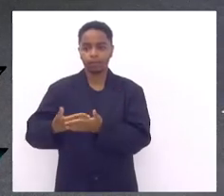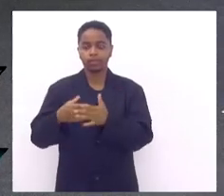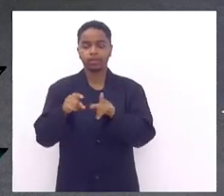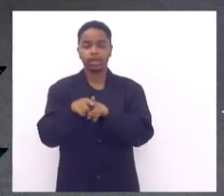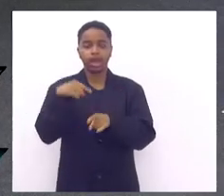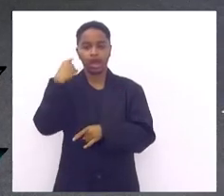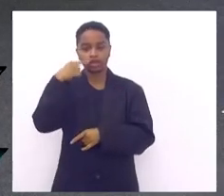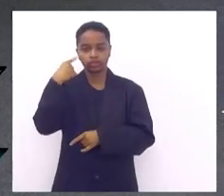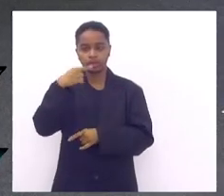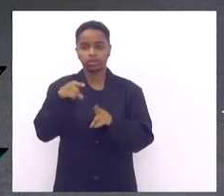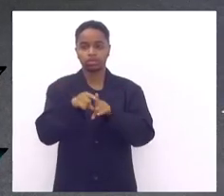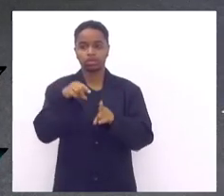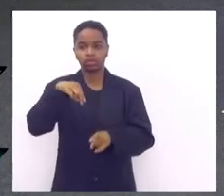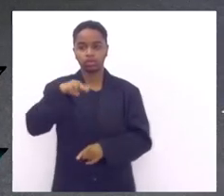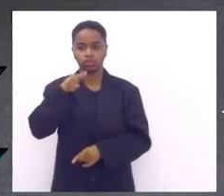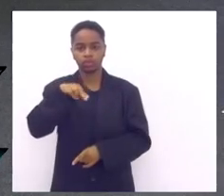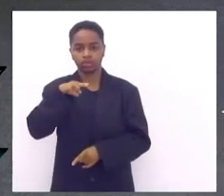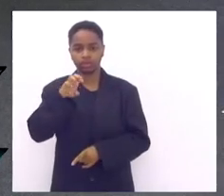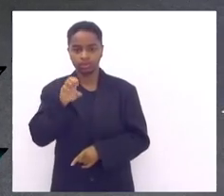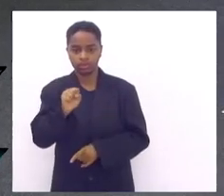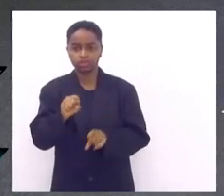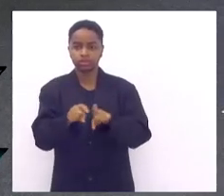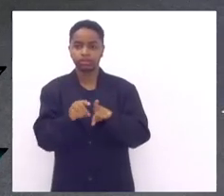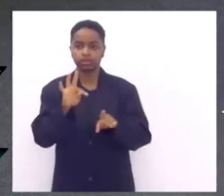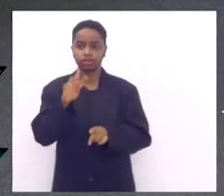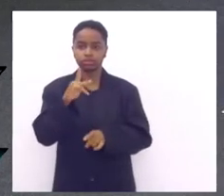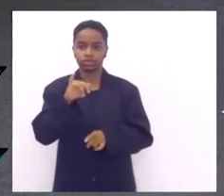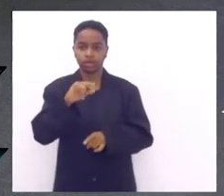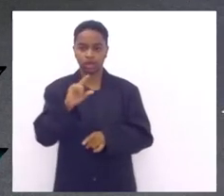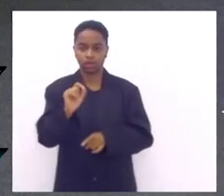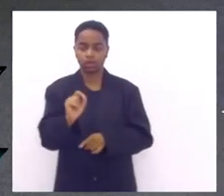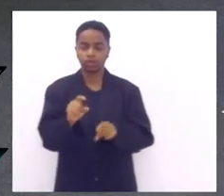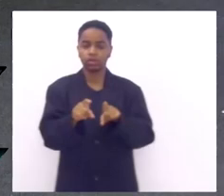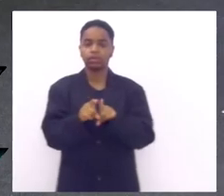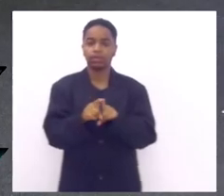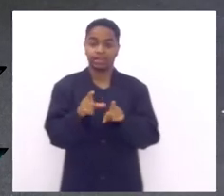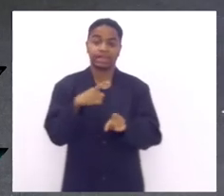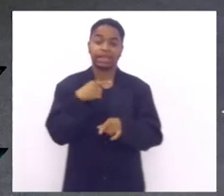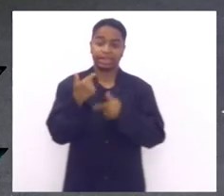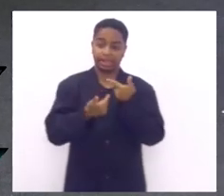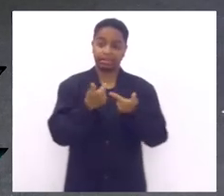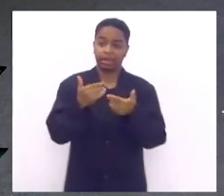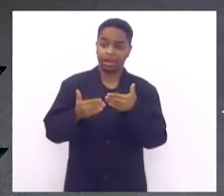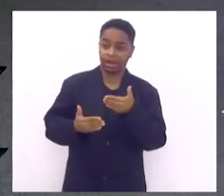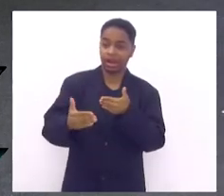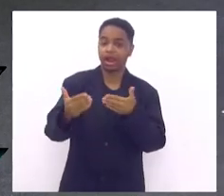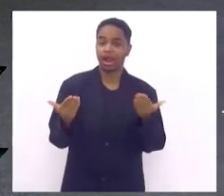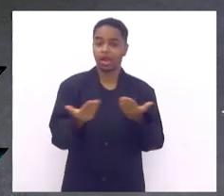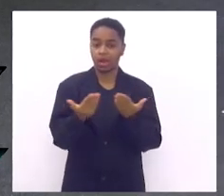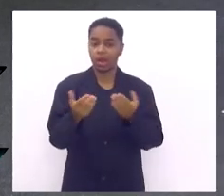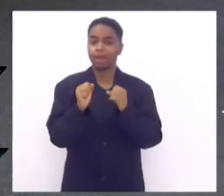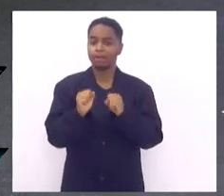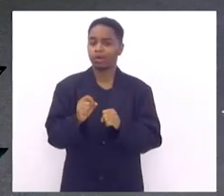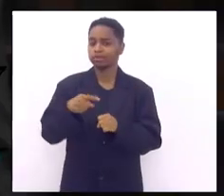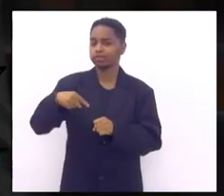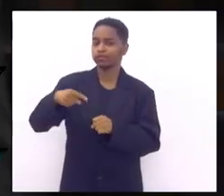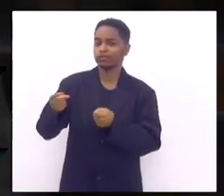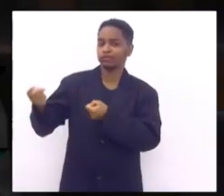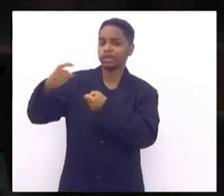Nunes toda a minha equipe aqui presente Thiago Portugal que eu quero agora já tem trabalho para vocês a partir de agora já pode subir para lá